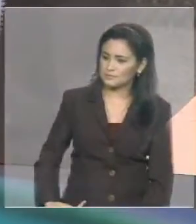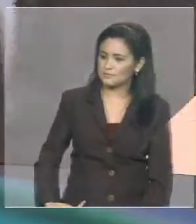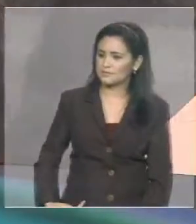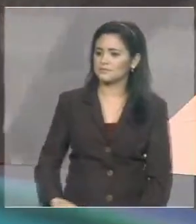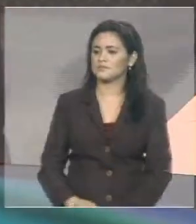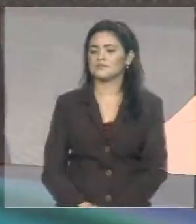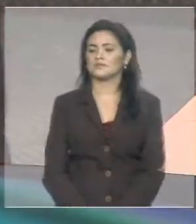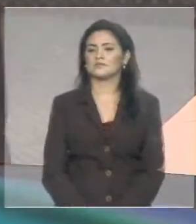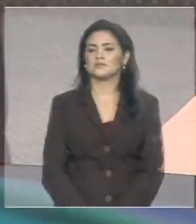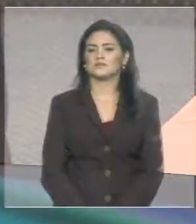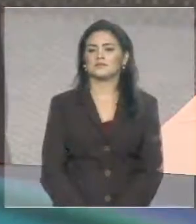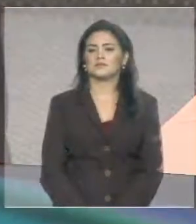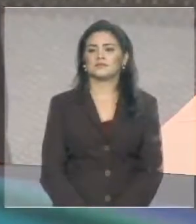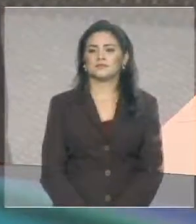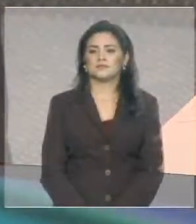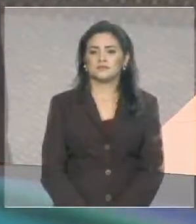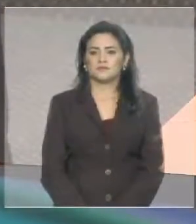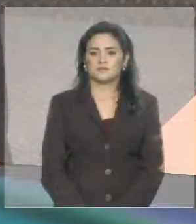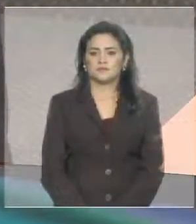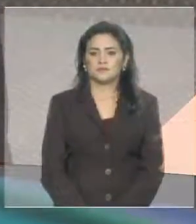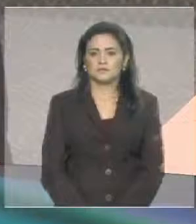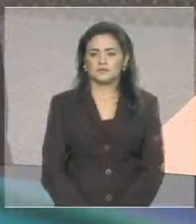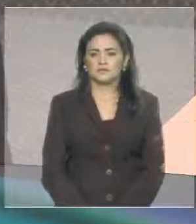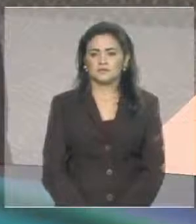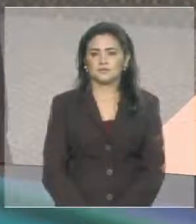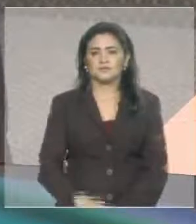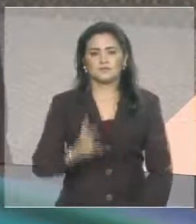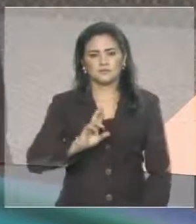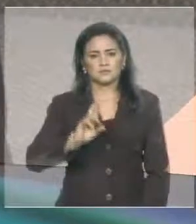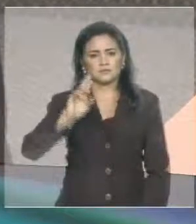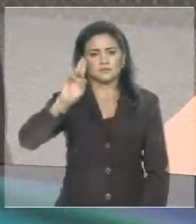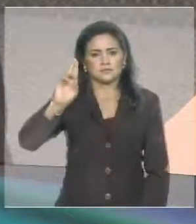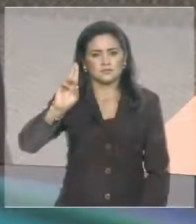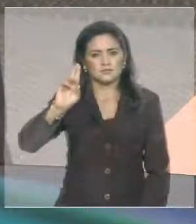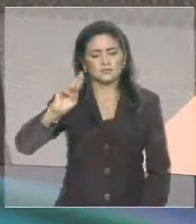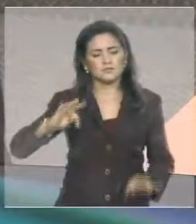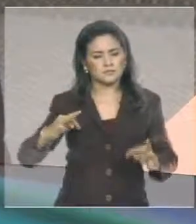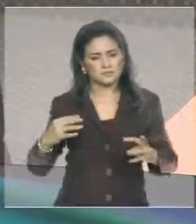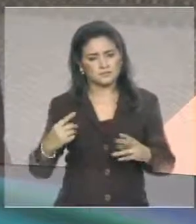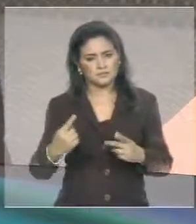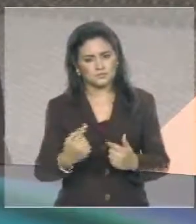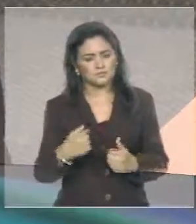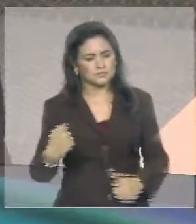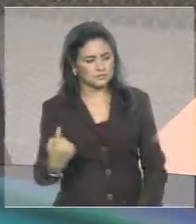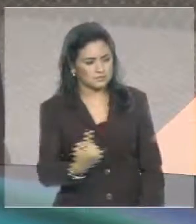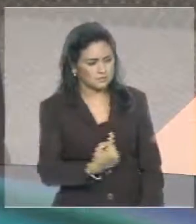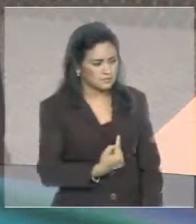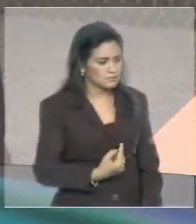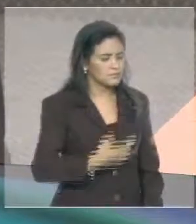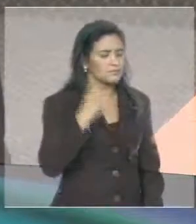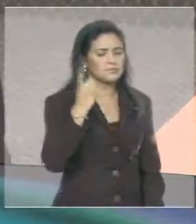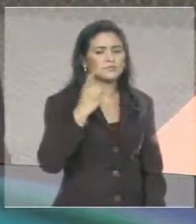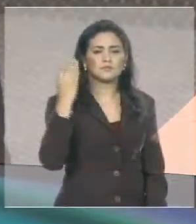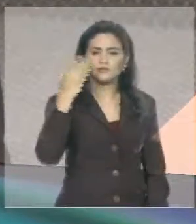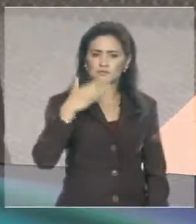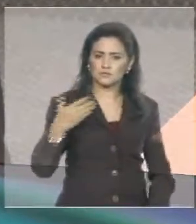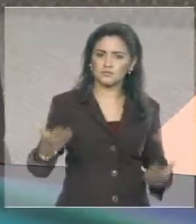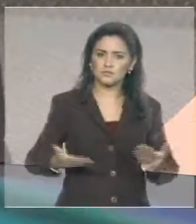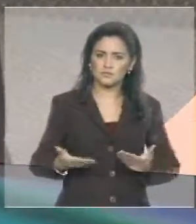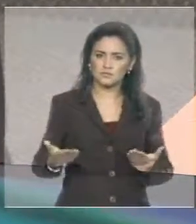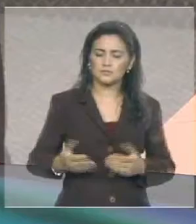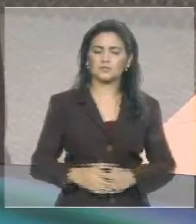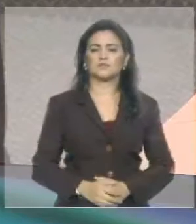e as nobres parlamentares que hoje estão presentes nesta casa, imprensa, galeria, internautas, a todos que nos